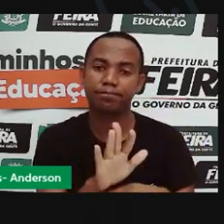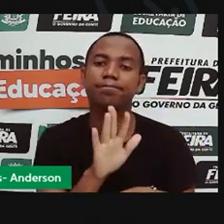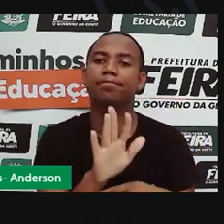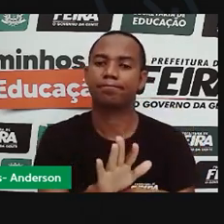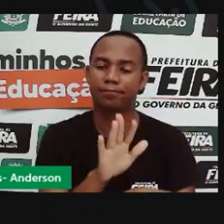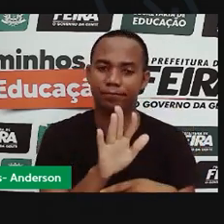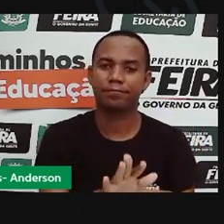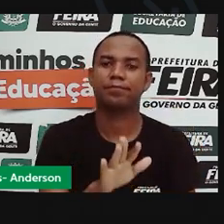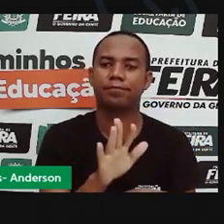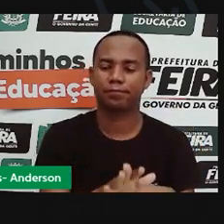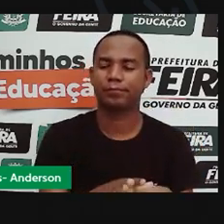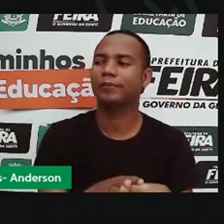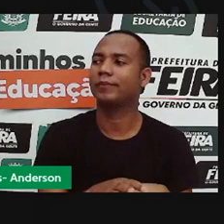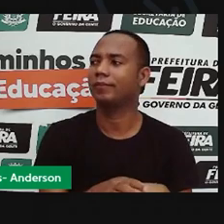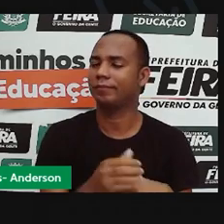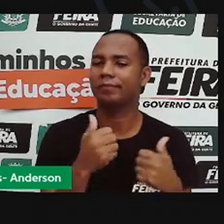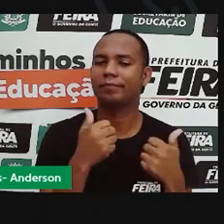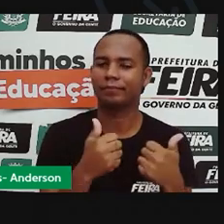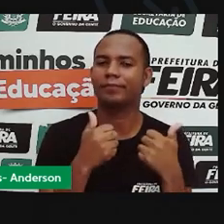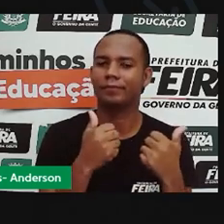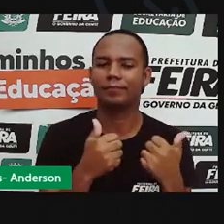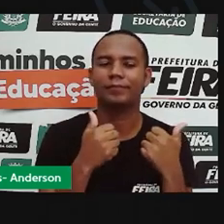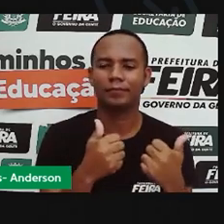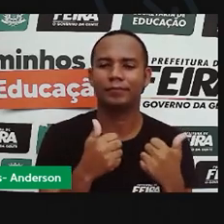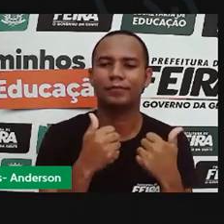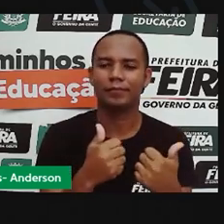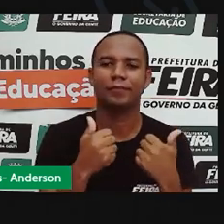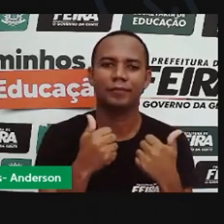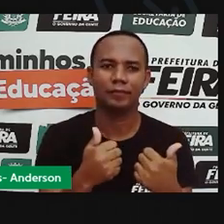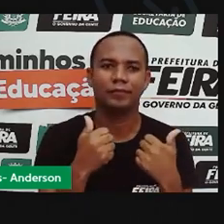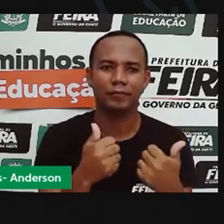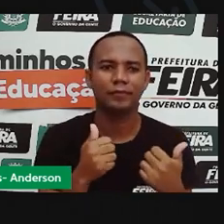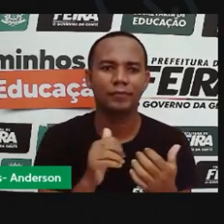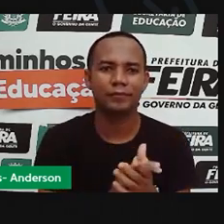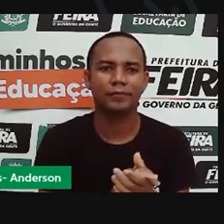né, Anderson? Quando a gente faz uma atividade dessa,